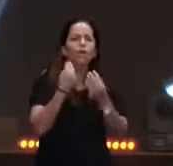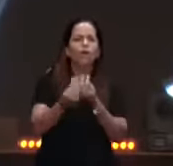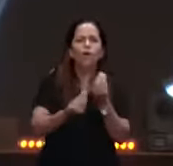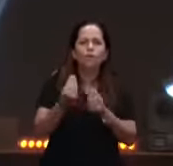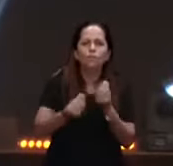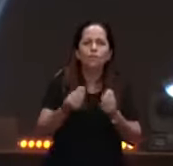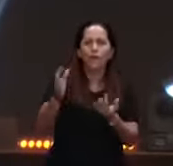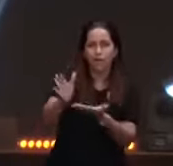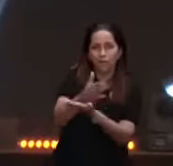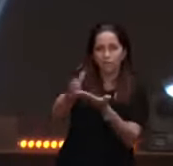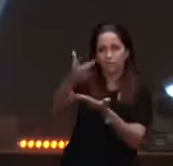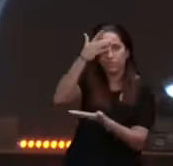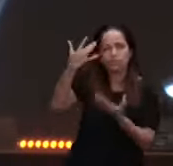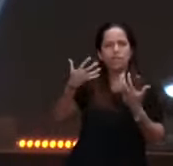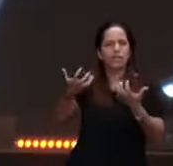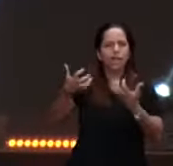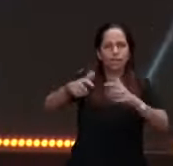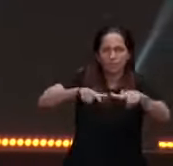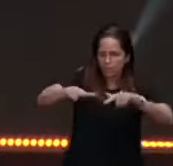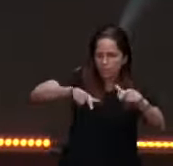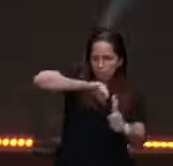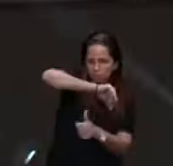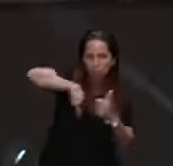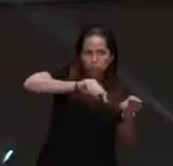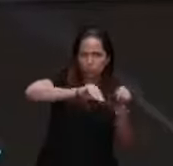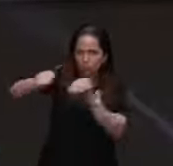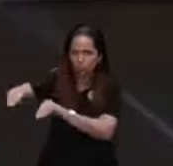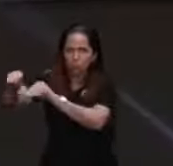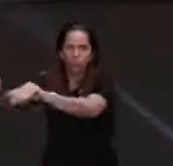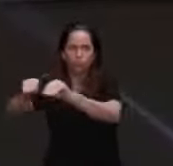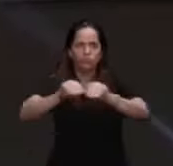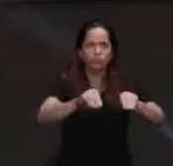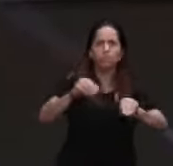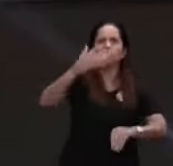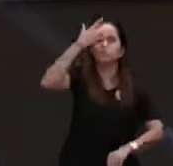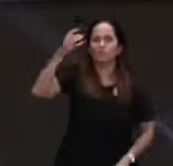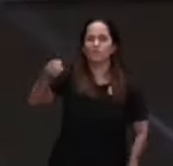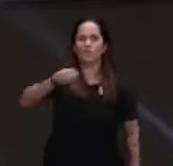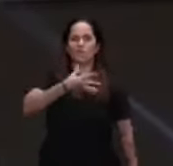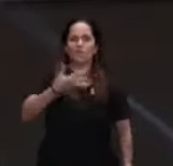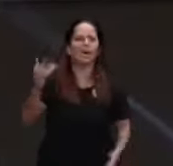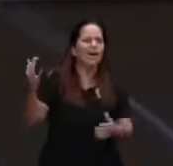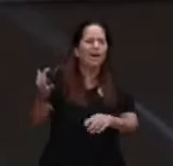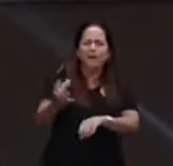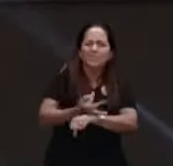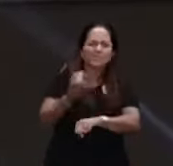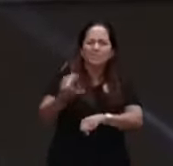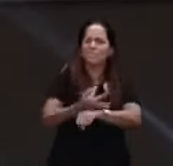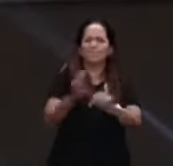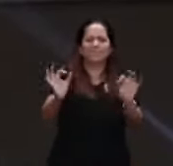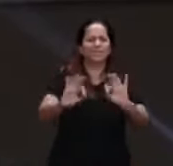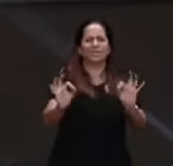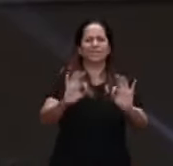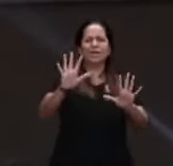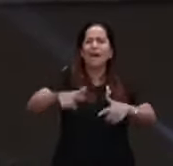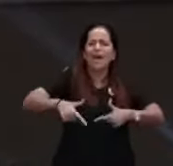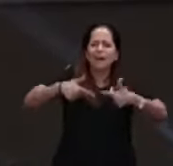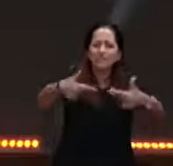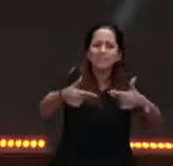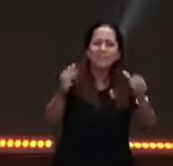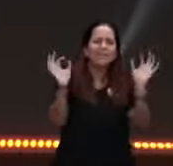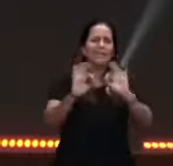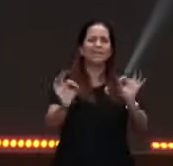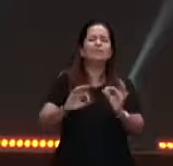novo, viver uma outra experiência, não aguenta mais essa atividade profissional que tem, mas não toma posição, ou seja,